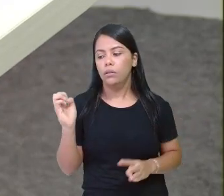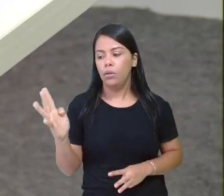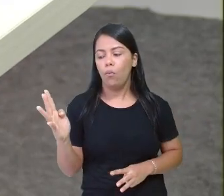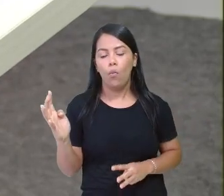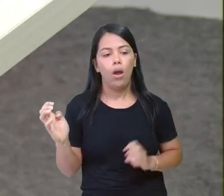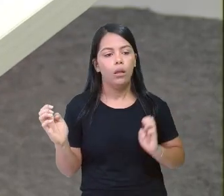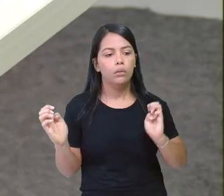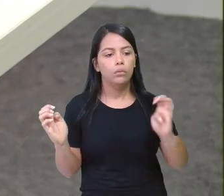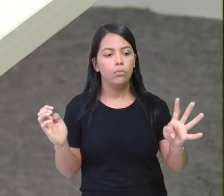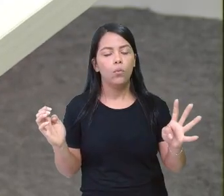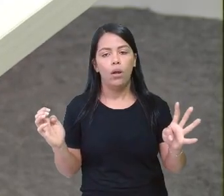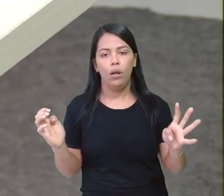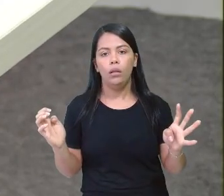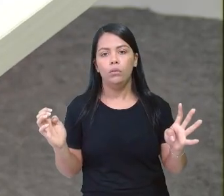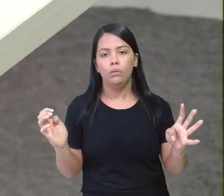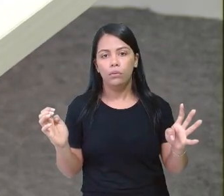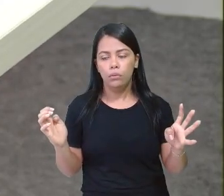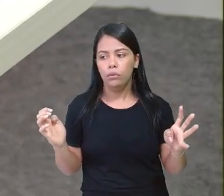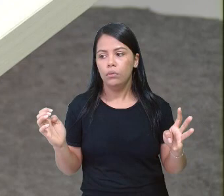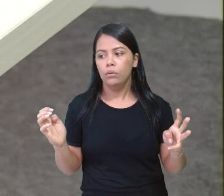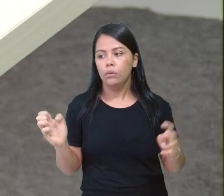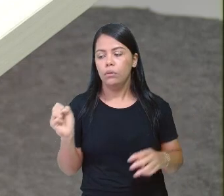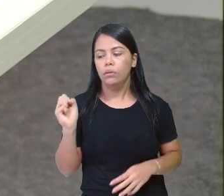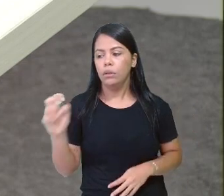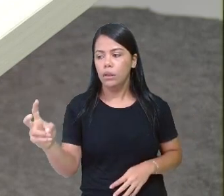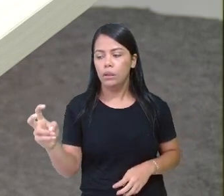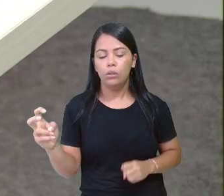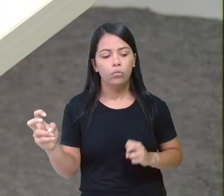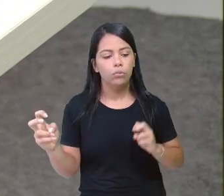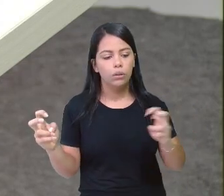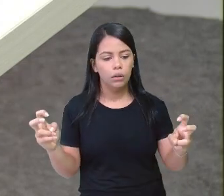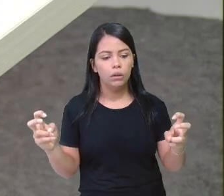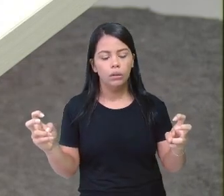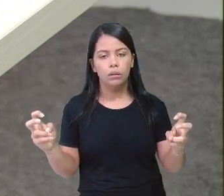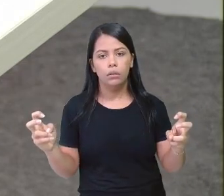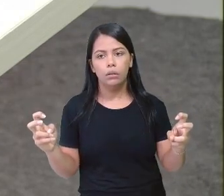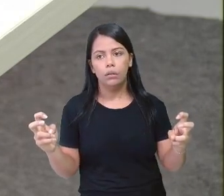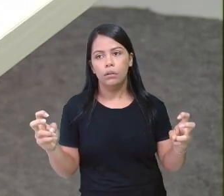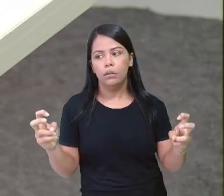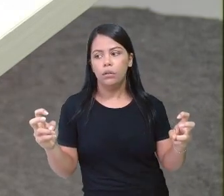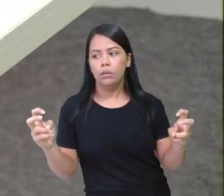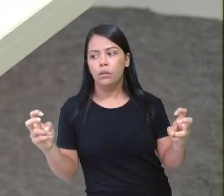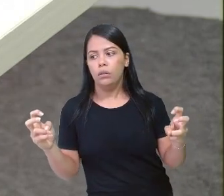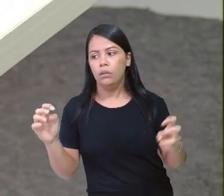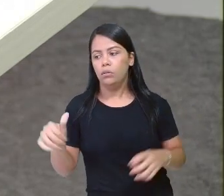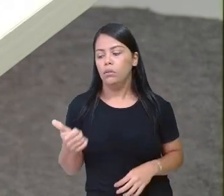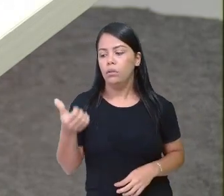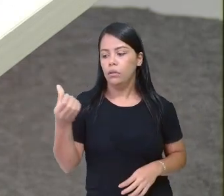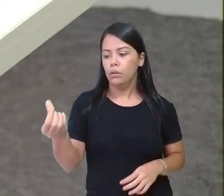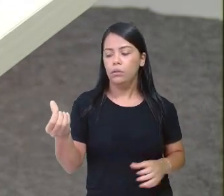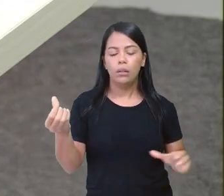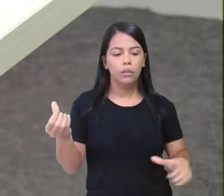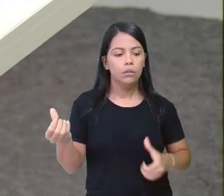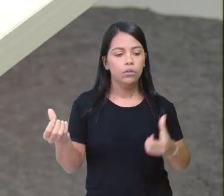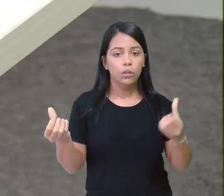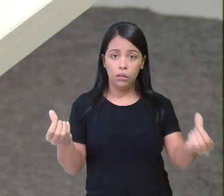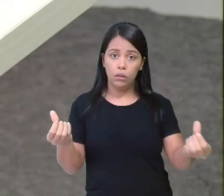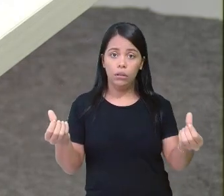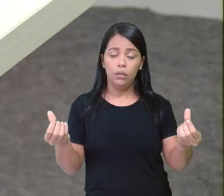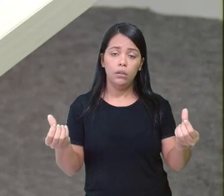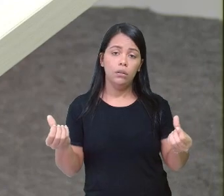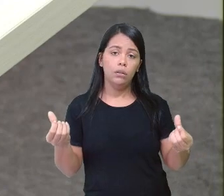quatro aqui, quatro aqui, cinco para cá, cinco para cá, seis para cá,